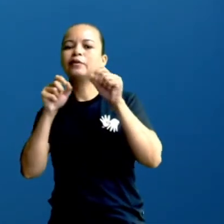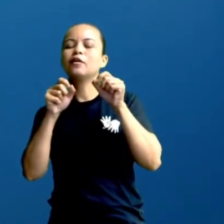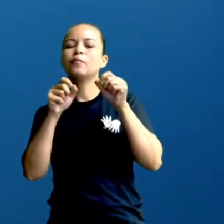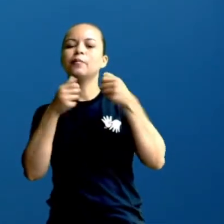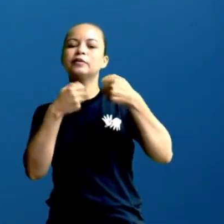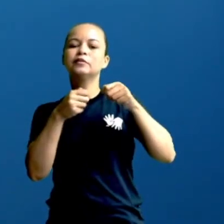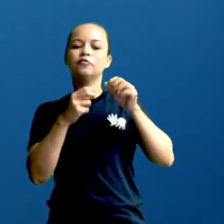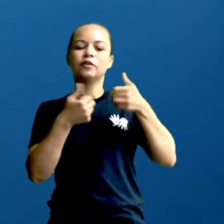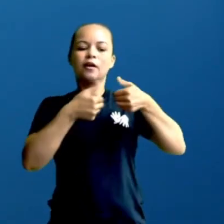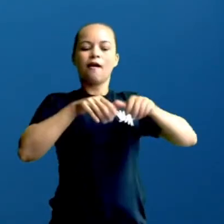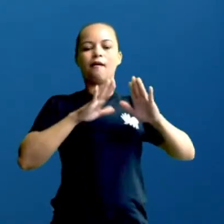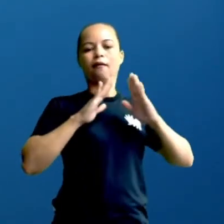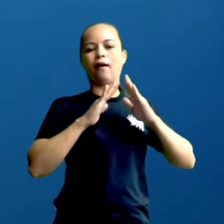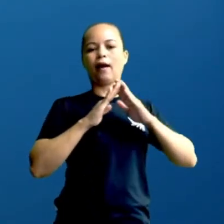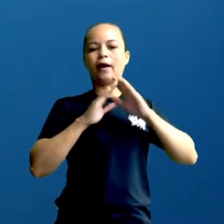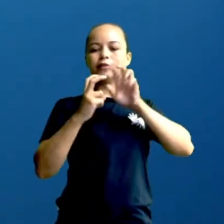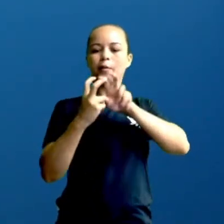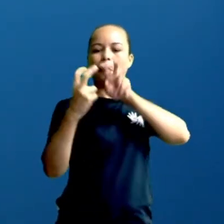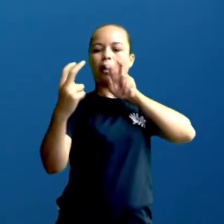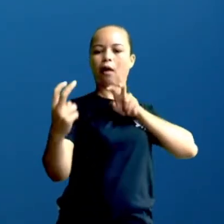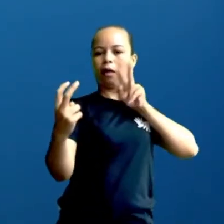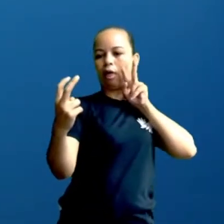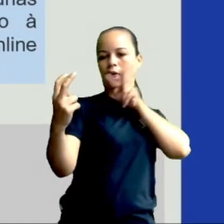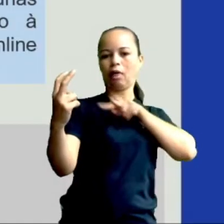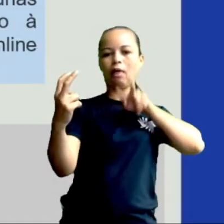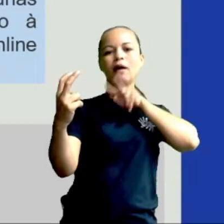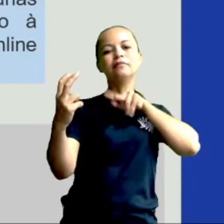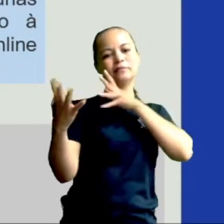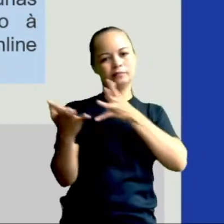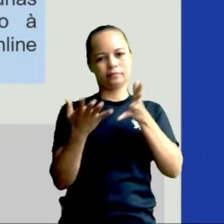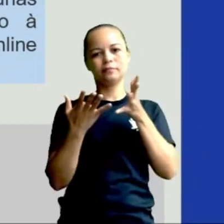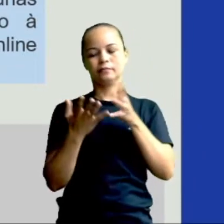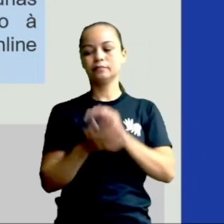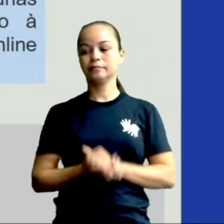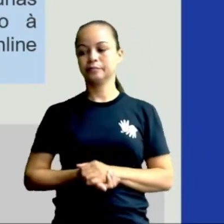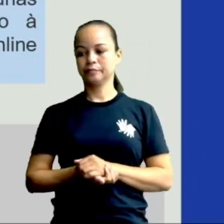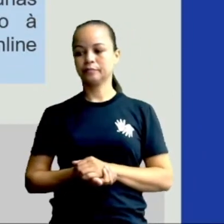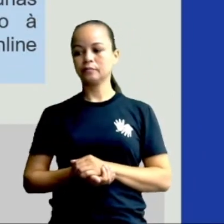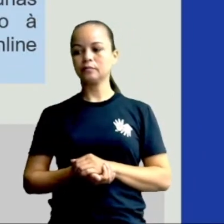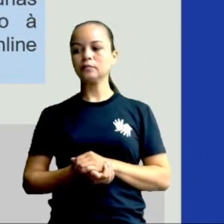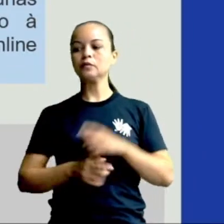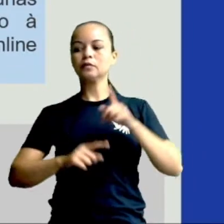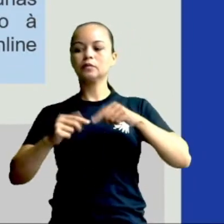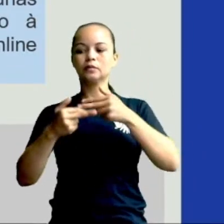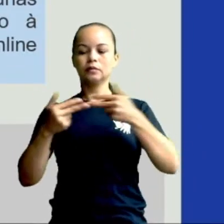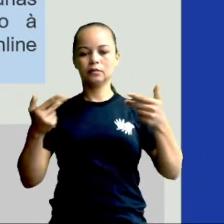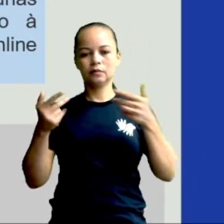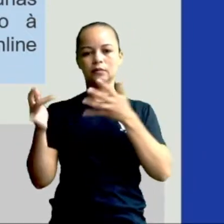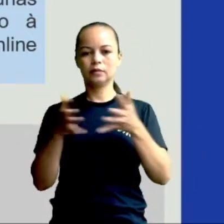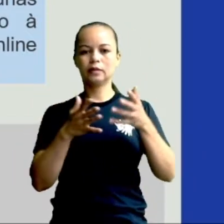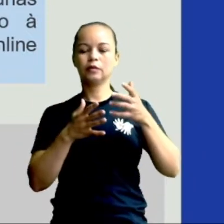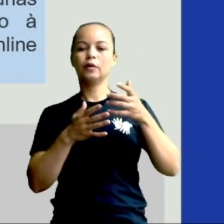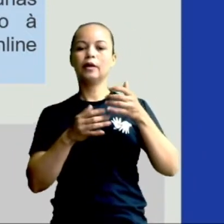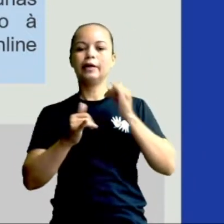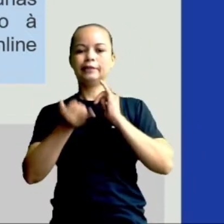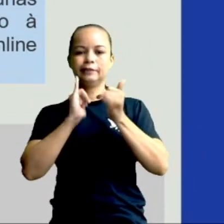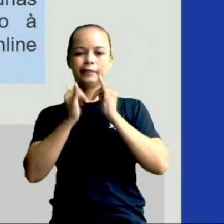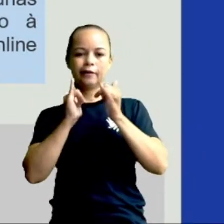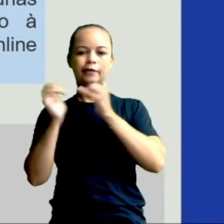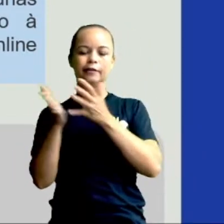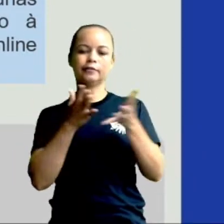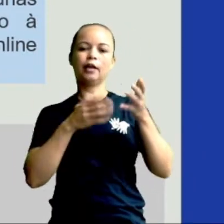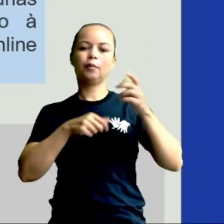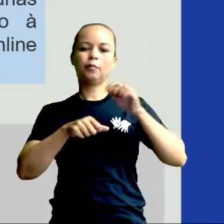tempo de pandemia. Outra coisa também, vamos ver, os aparelhos eletrônicos e a internet em tempos de pandemia. As